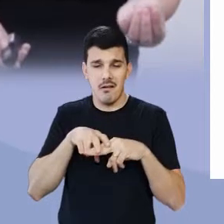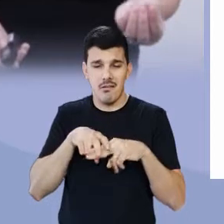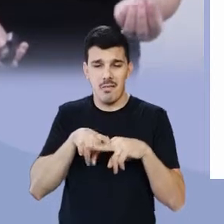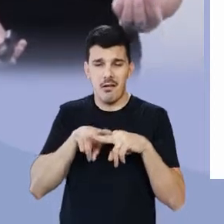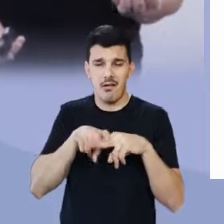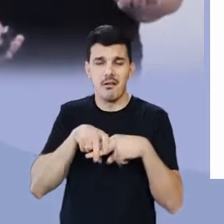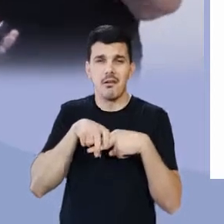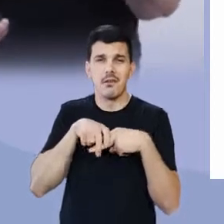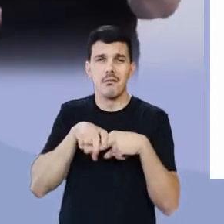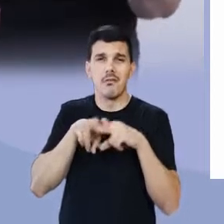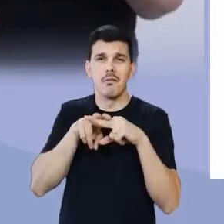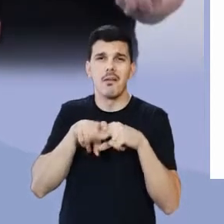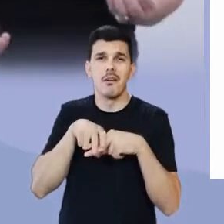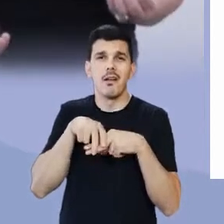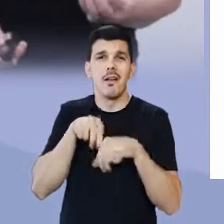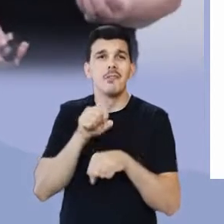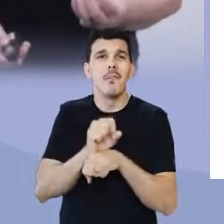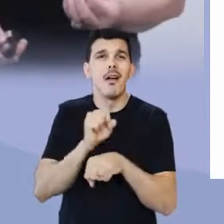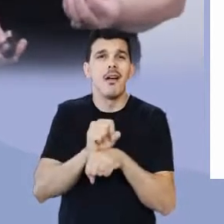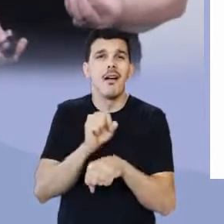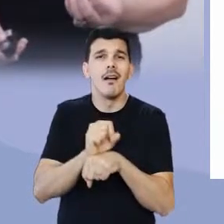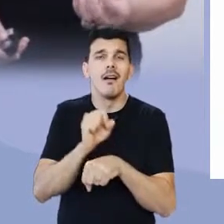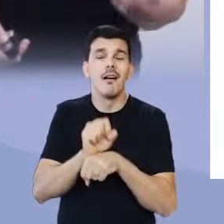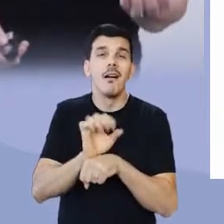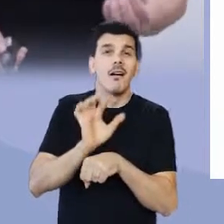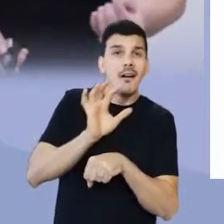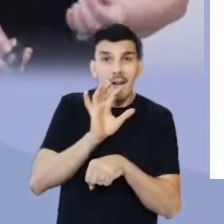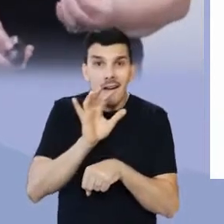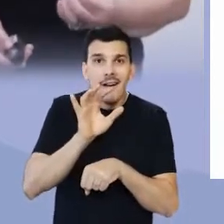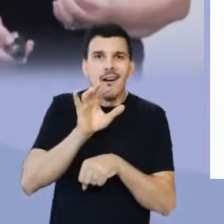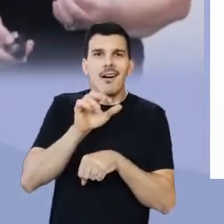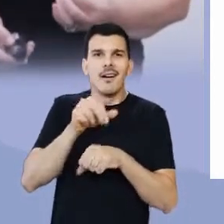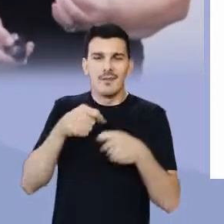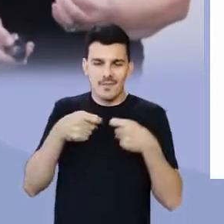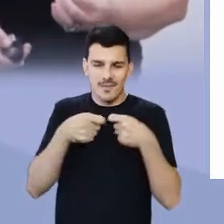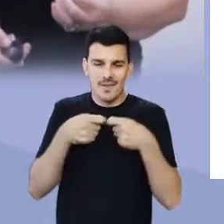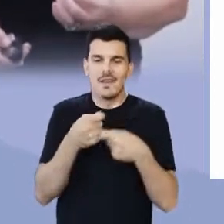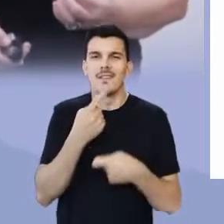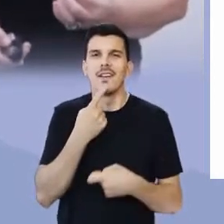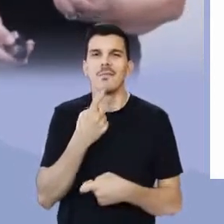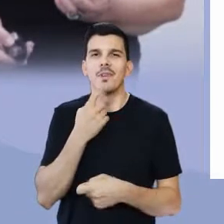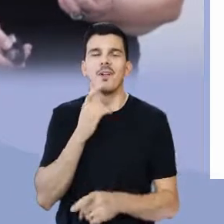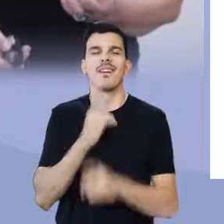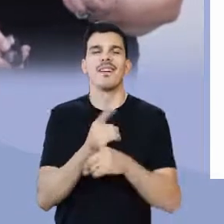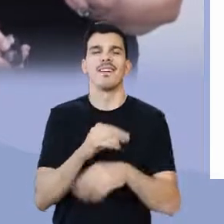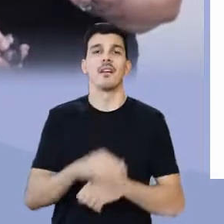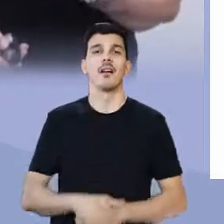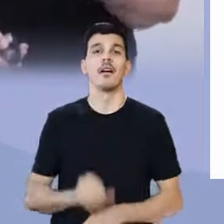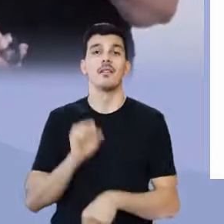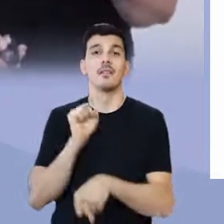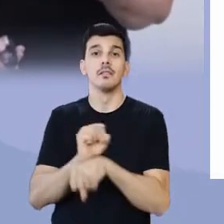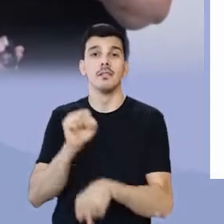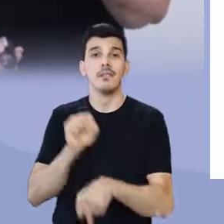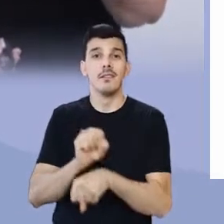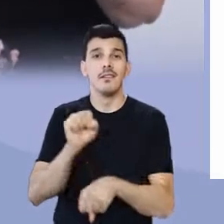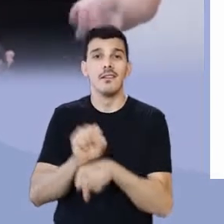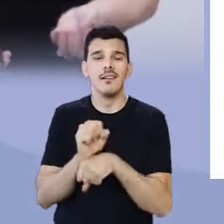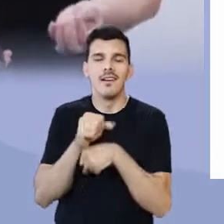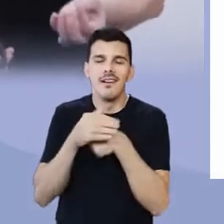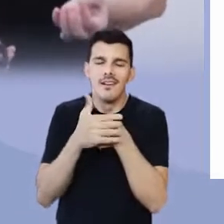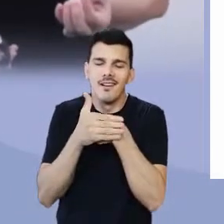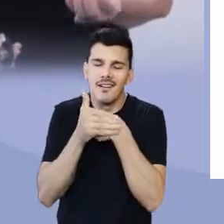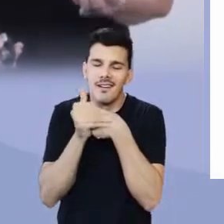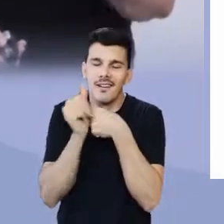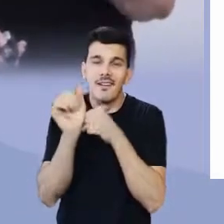estendidas, aguardando que alguém identifique as meias vermelhas. Aguardam gestos de